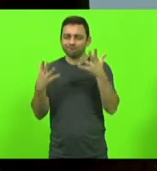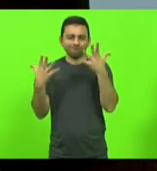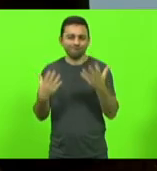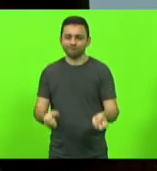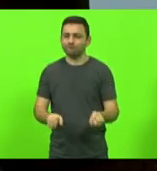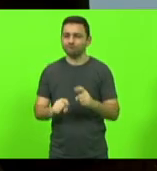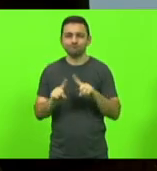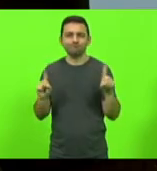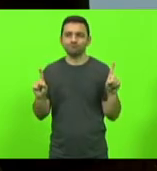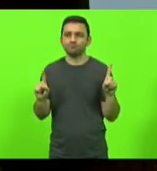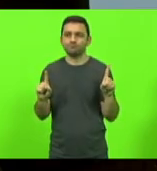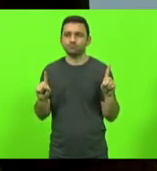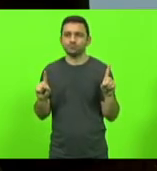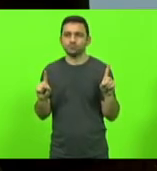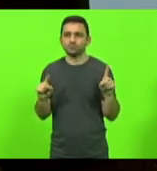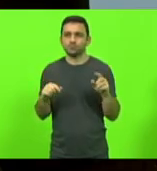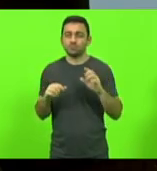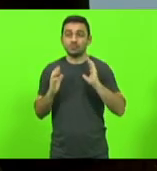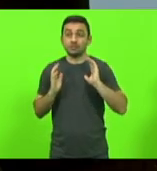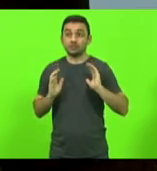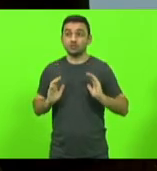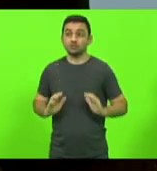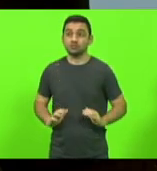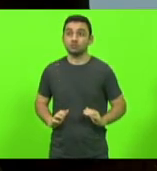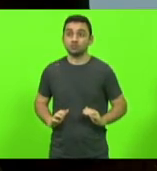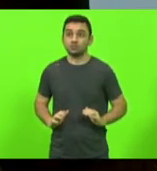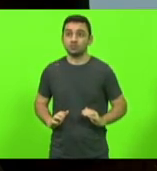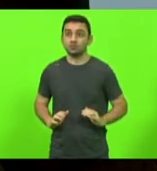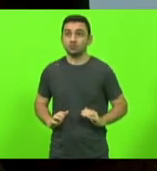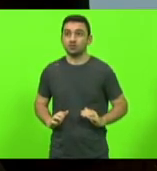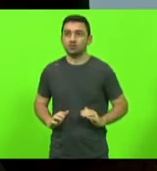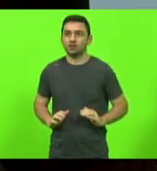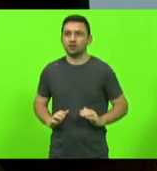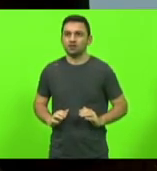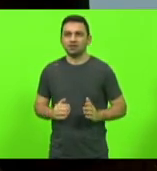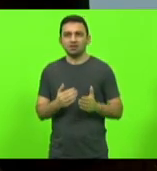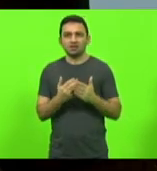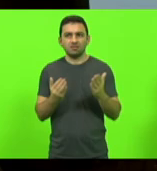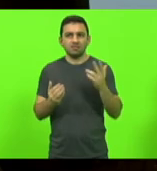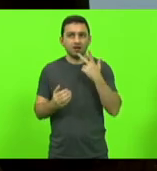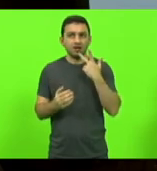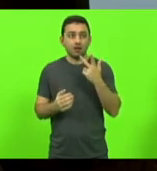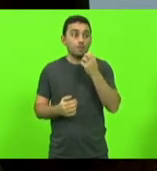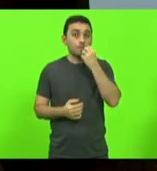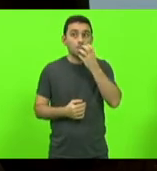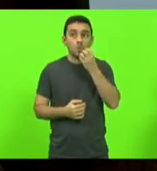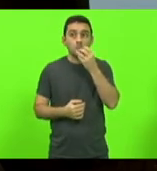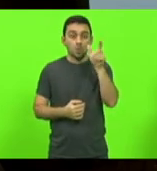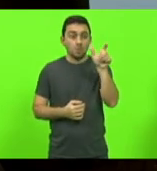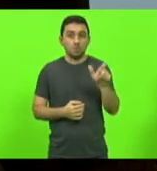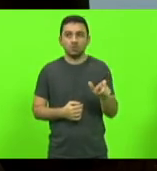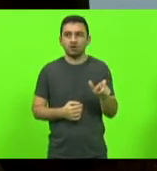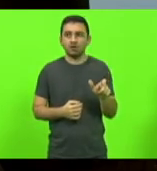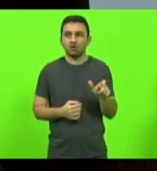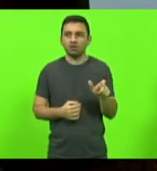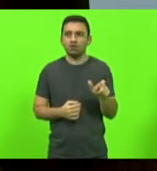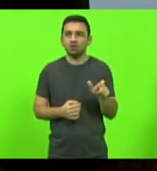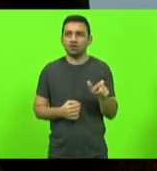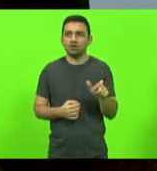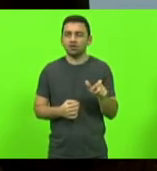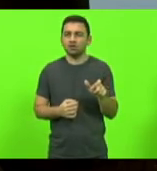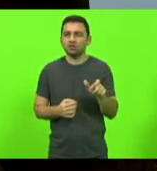que cidadãos assim chamados de bem virem as